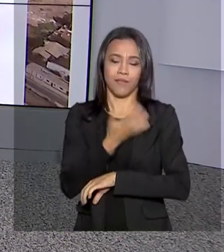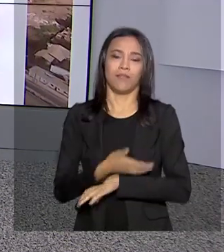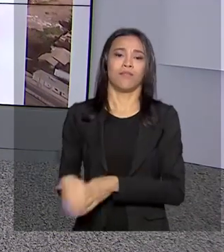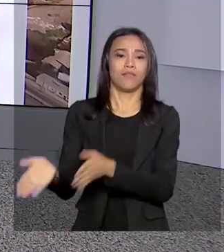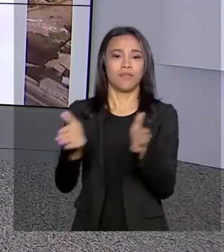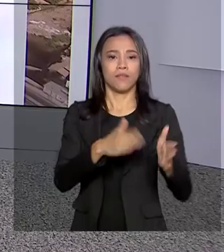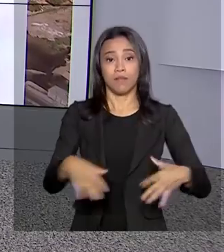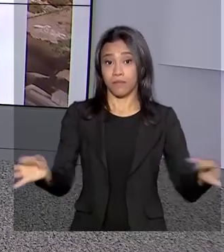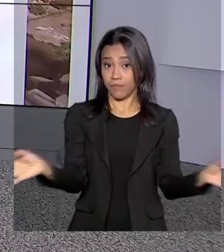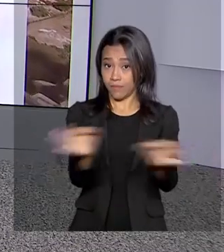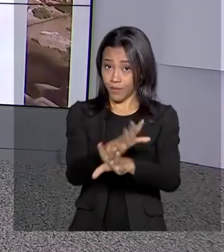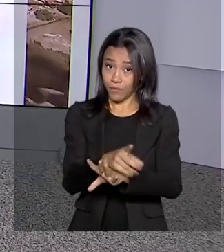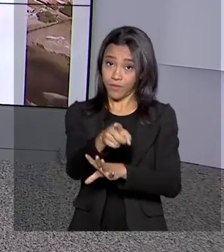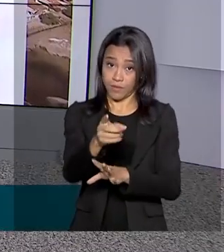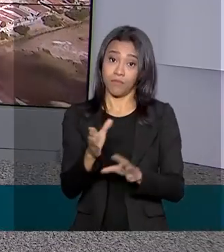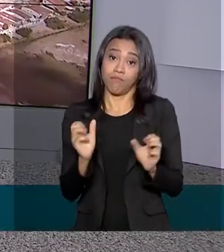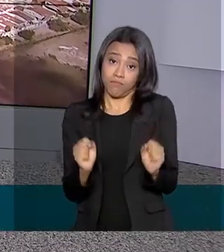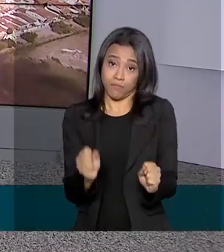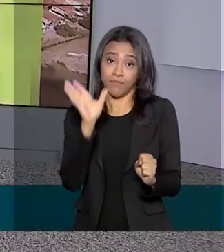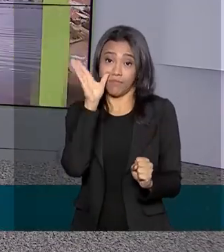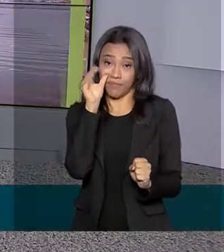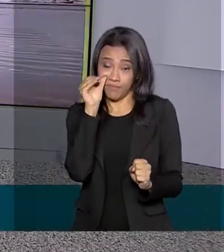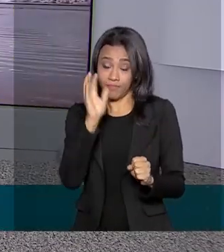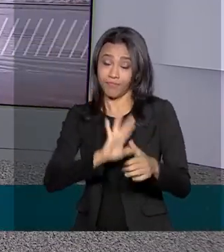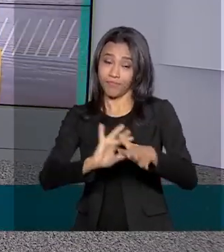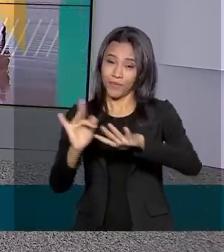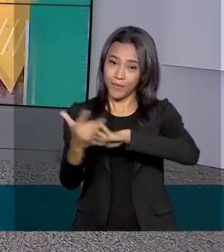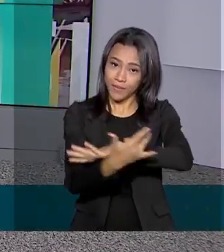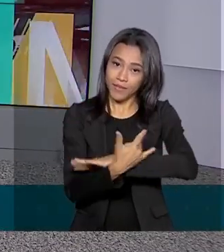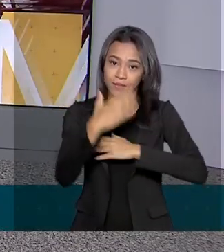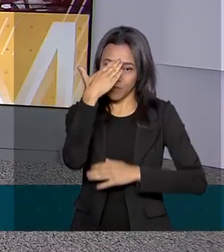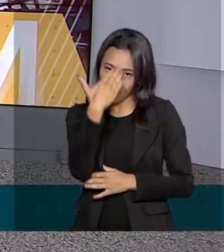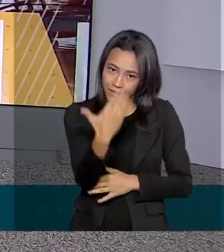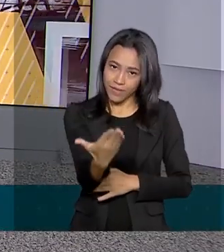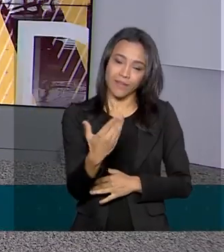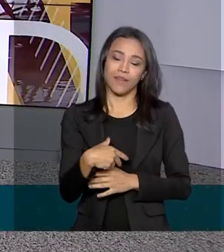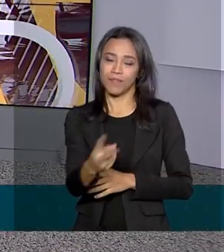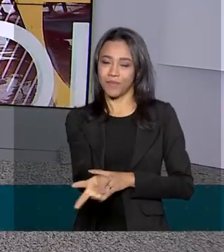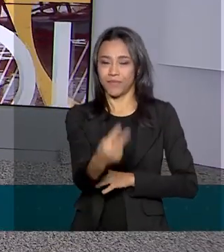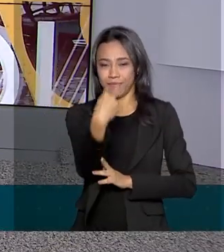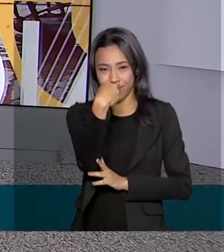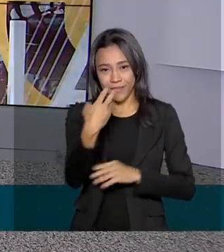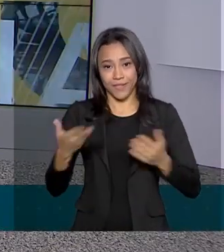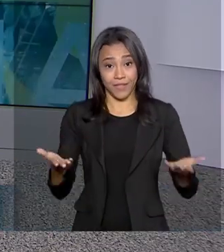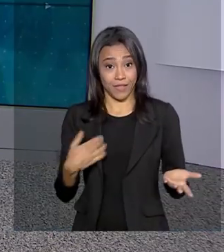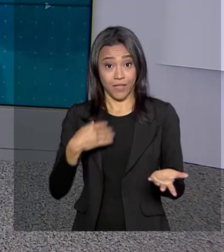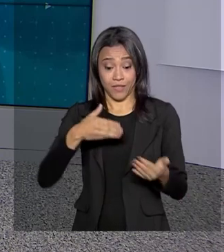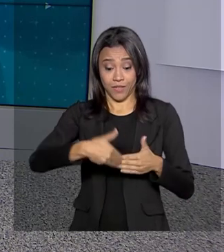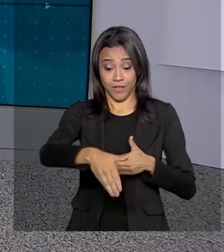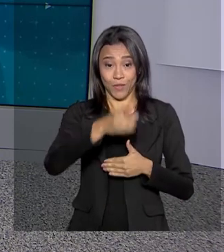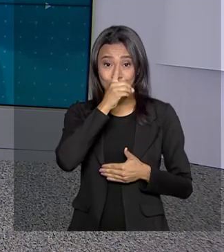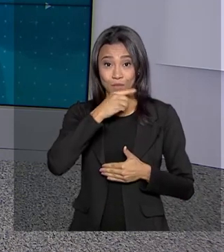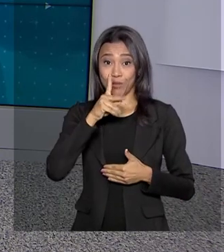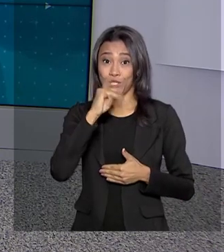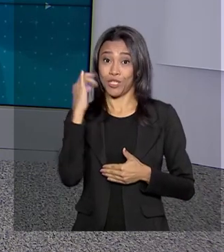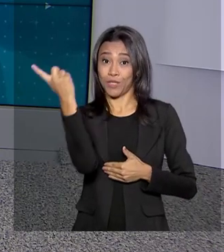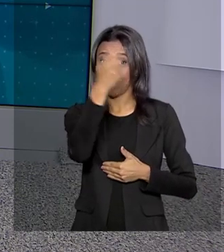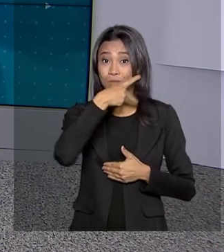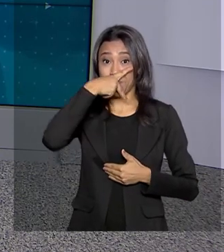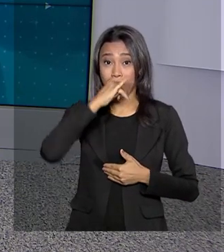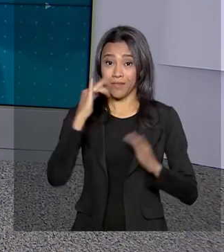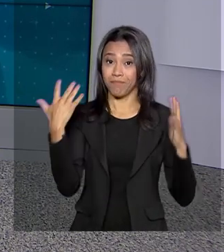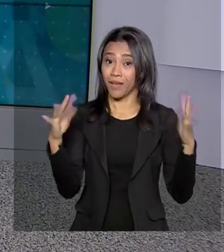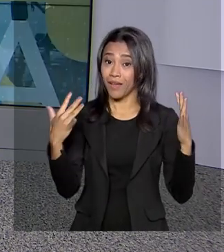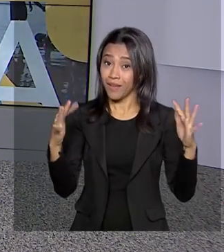em Dia fica por aqui. Nos acompanhe também pelas redes sociais. Muito obrigada pela sua companhia. Domingo agora é Dia dos Pais. Parabéns aos